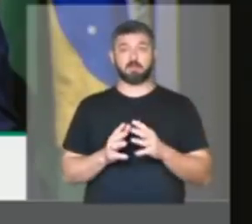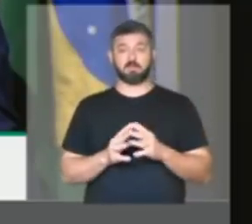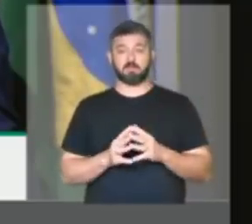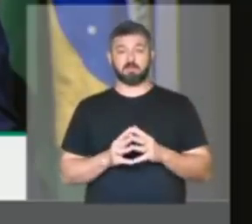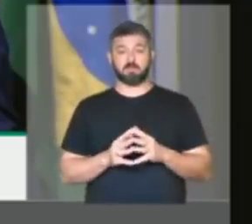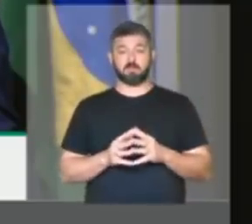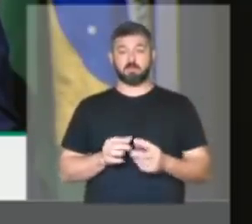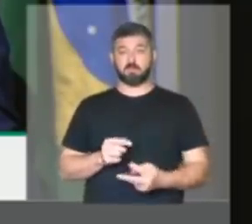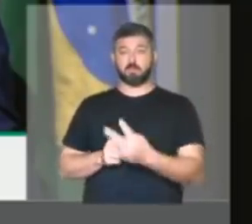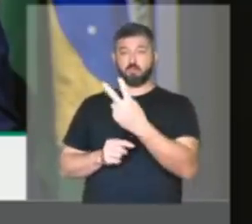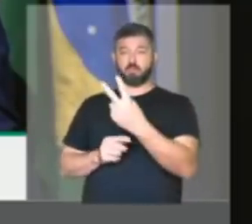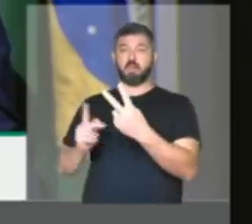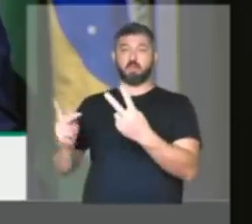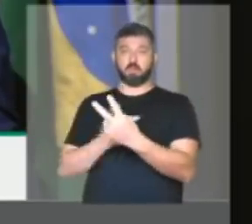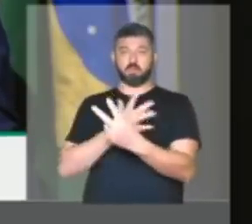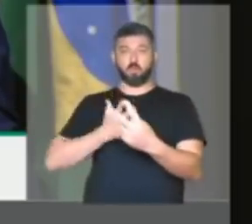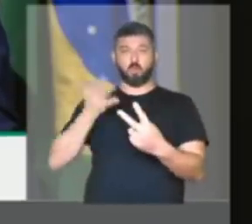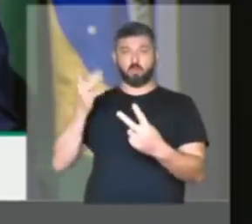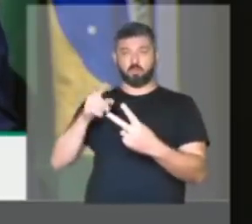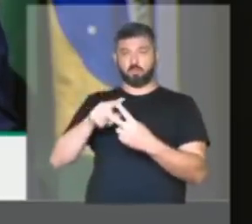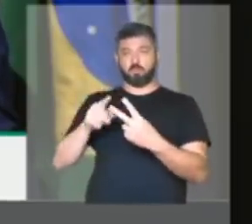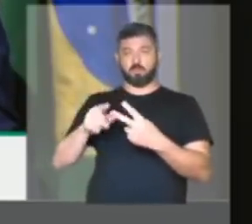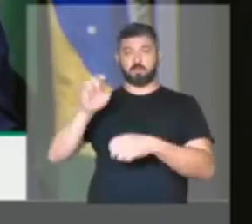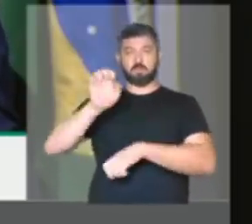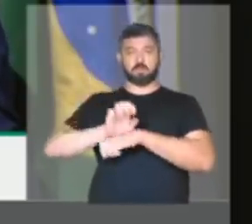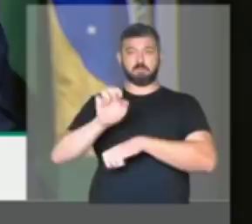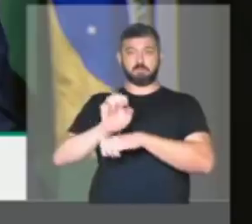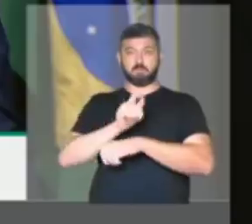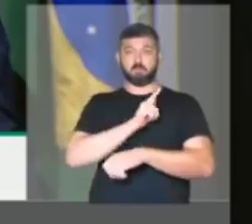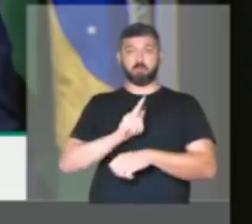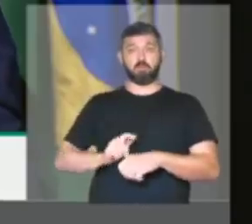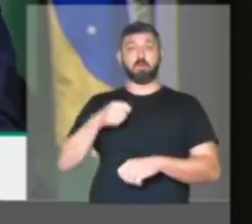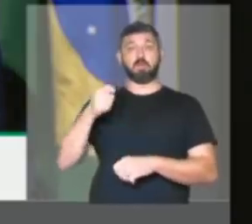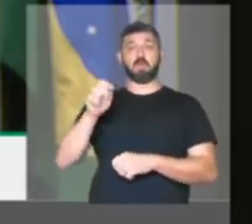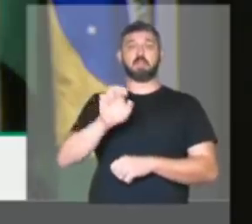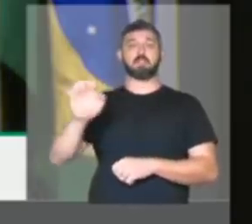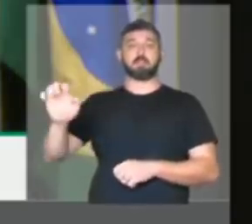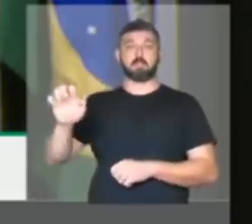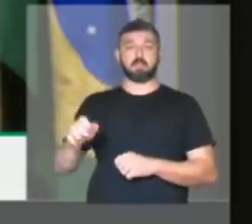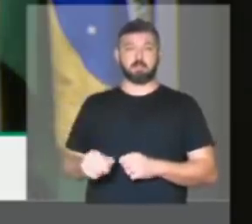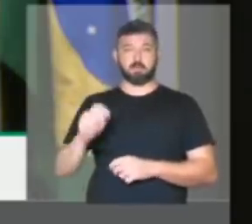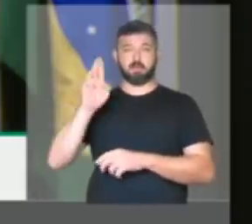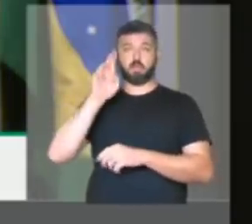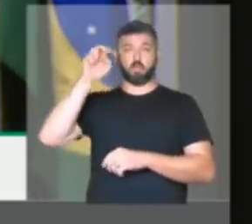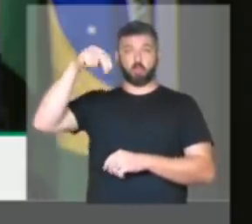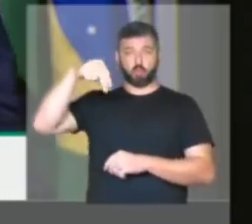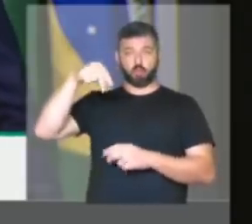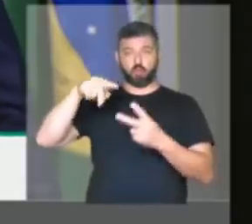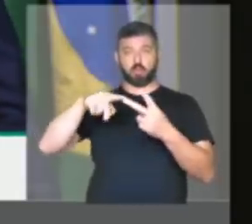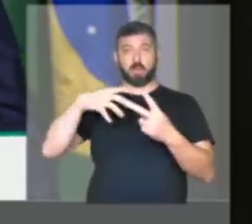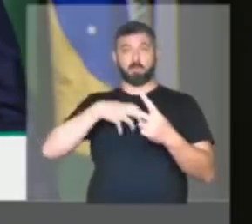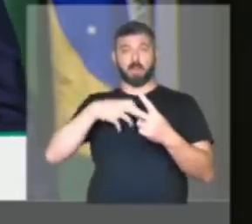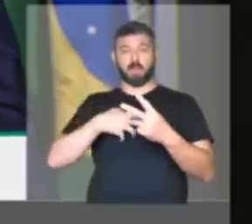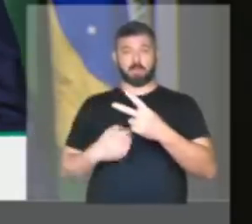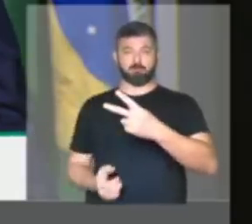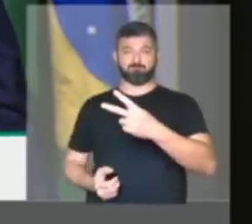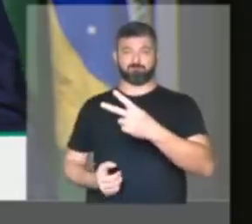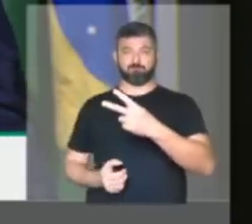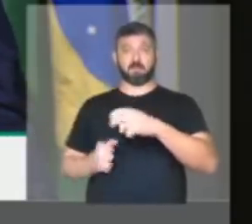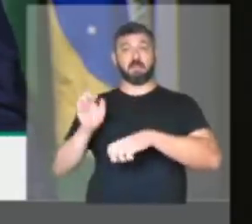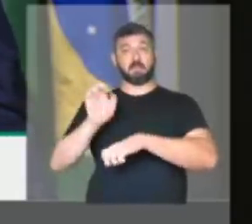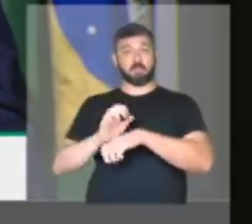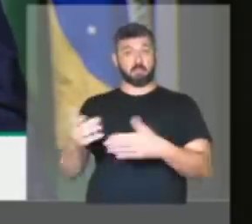exceções, que são de dois estados governados pela oposição, o Rio Grande do Norte e a Bahia, que são